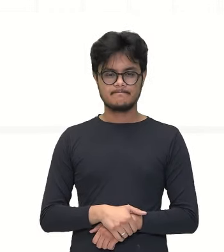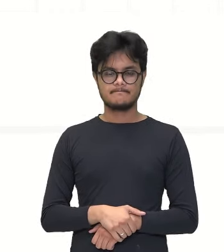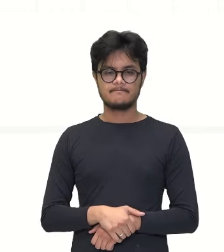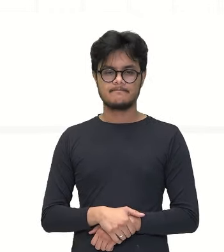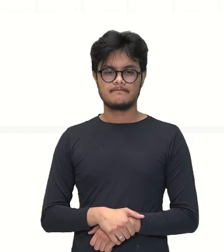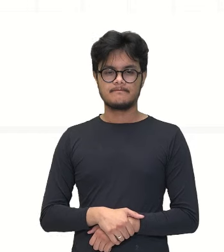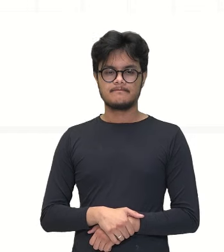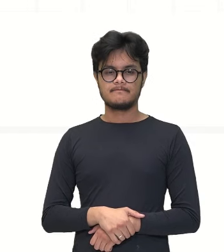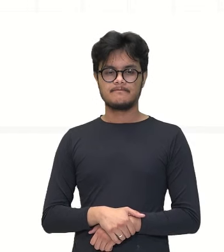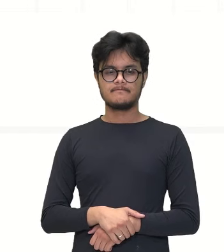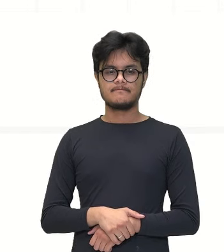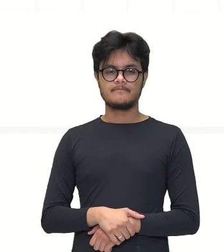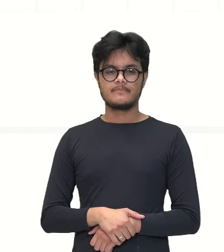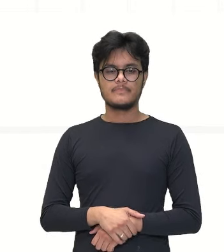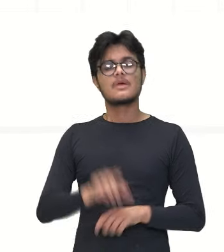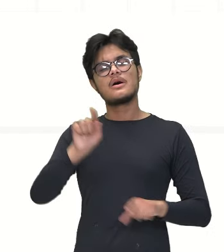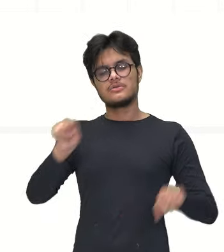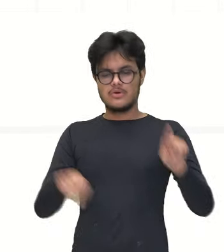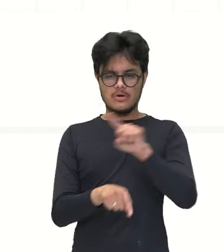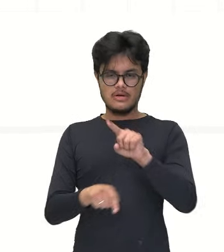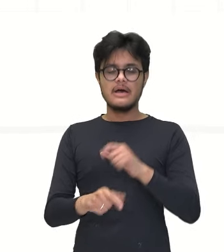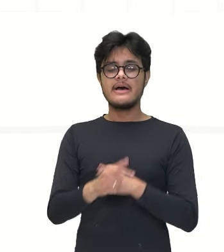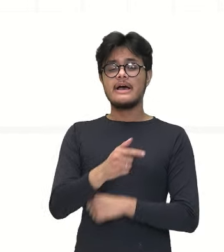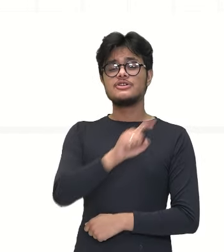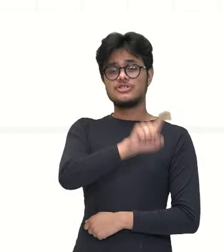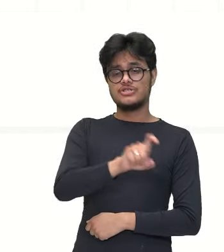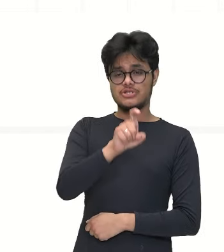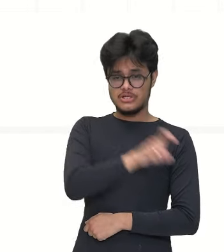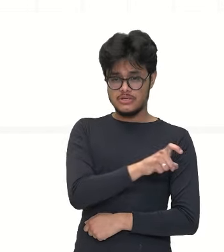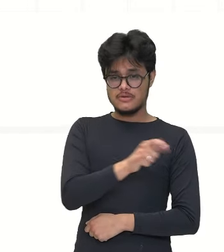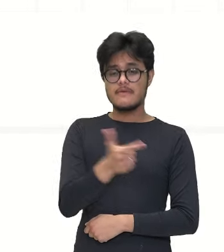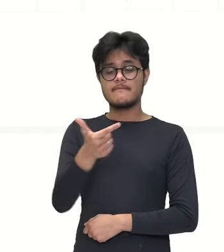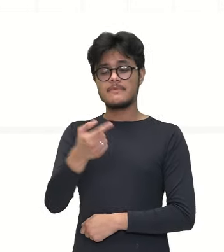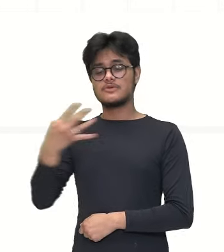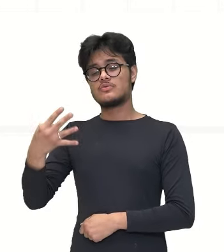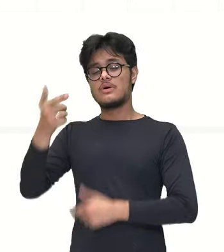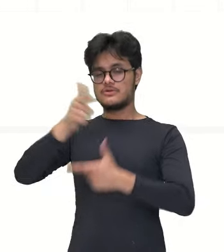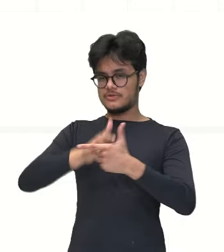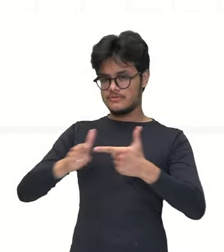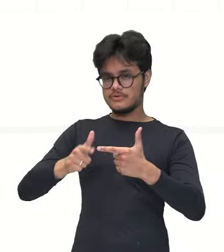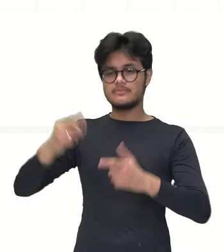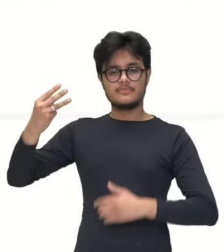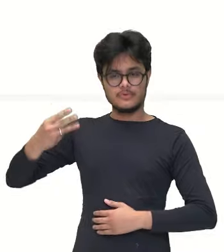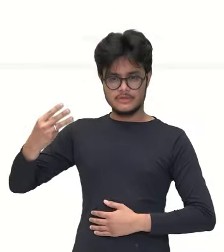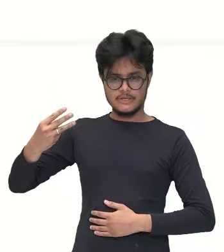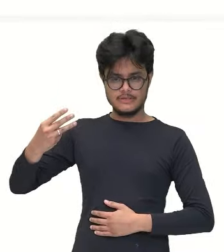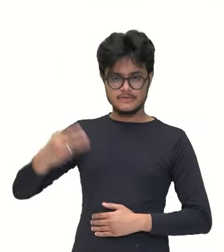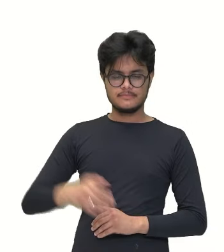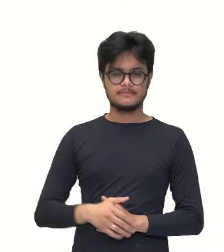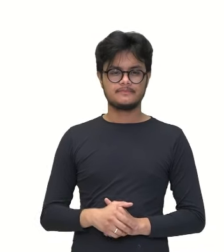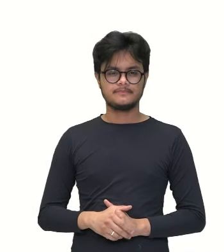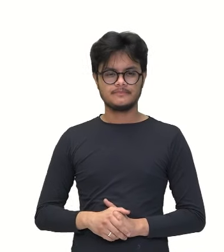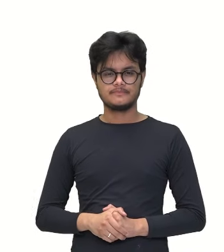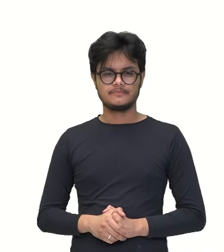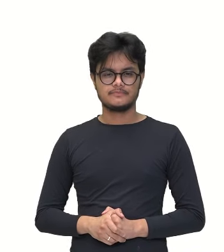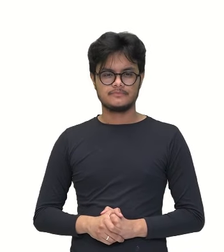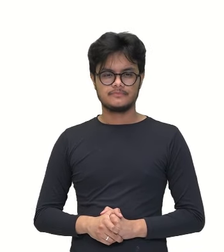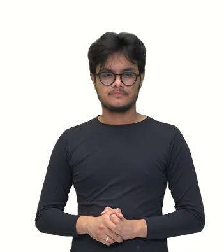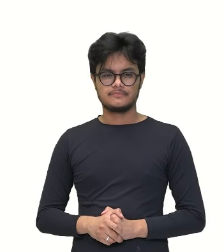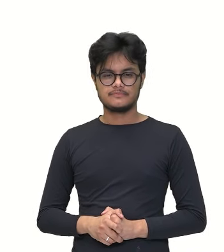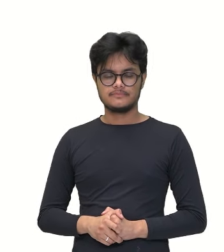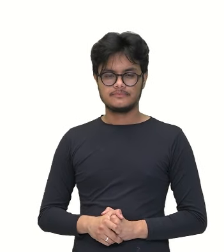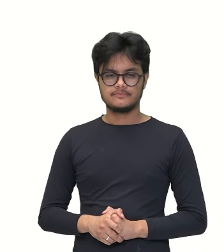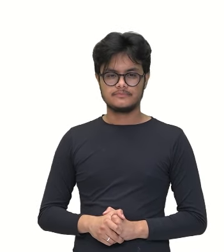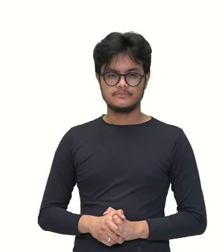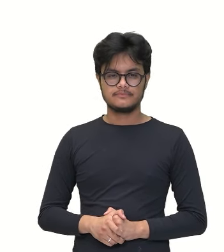três x igual a vinte e quatro. Ou seja, o valor só de x, né? Vai ser igual a vinte e quatro